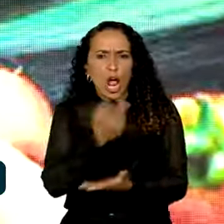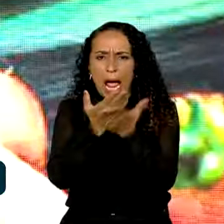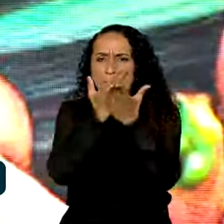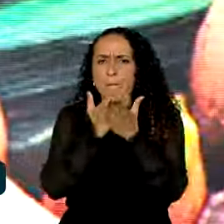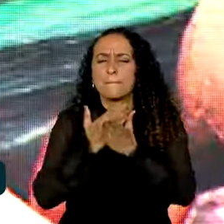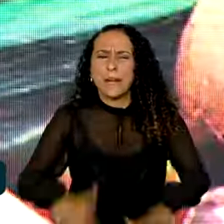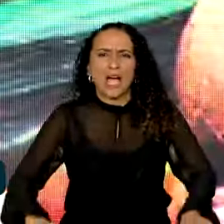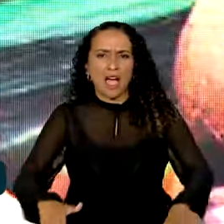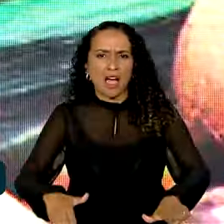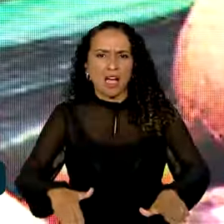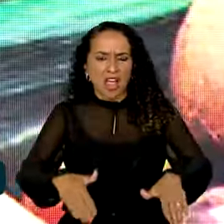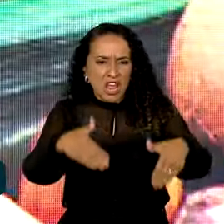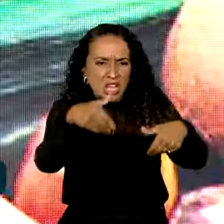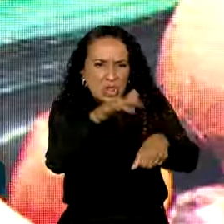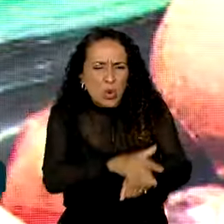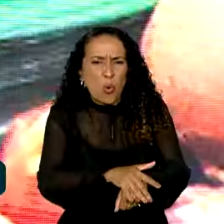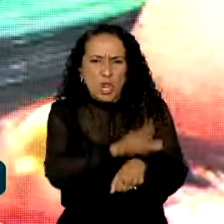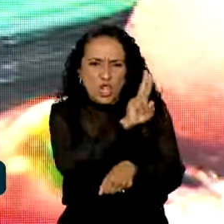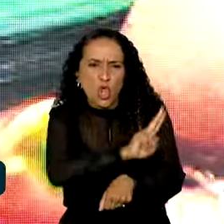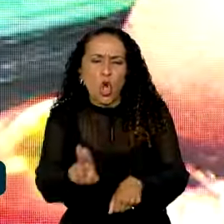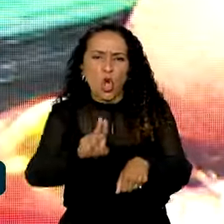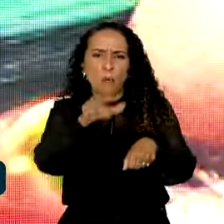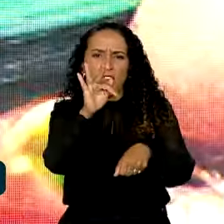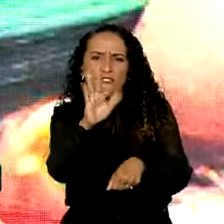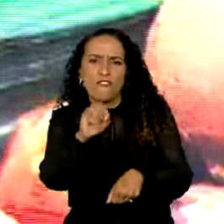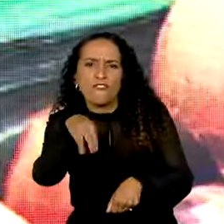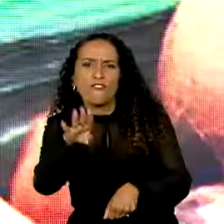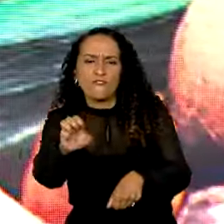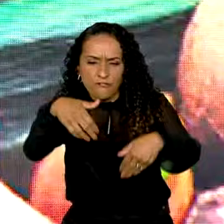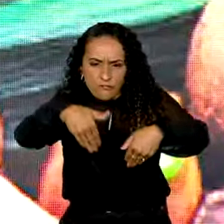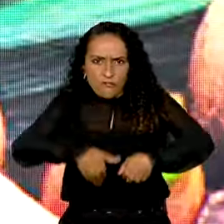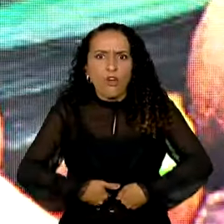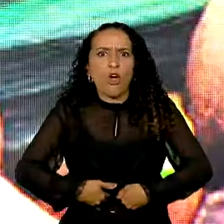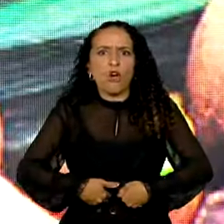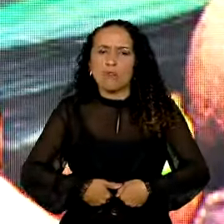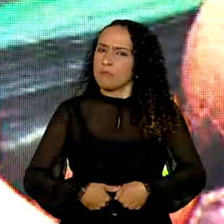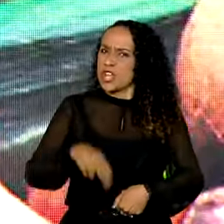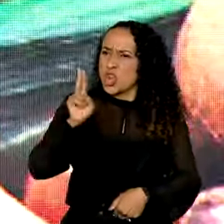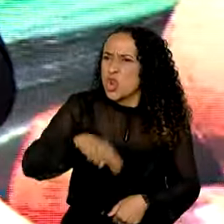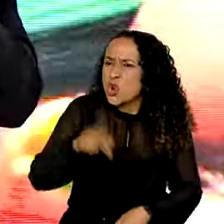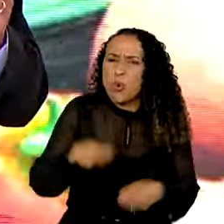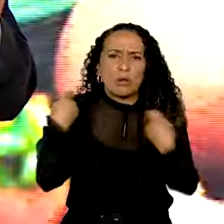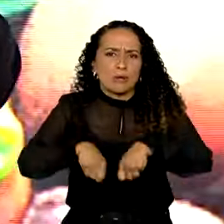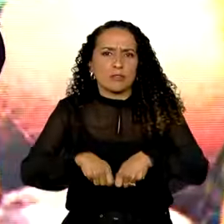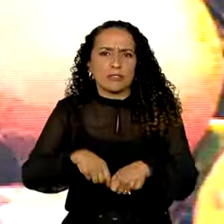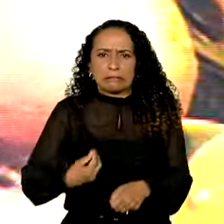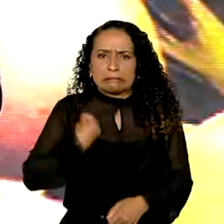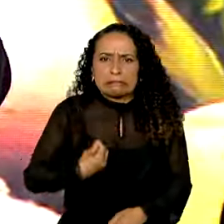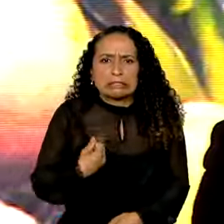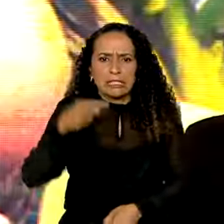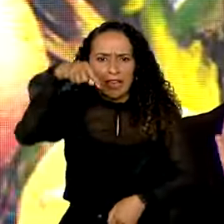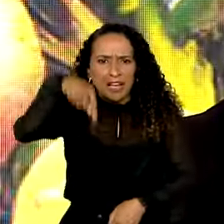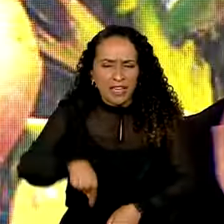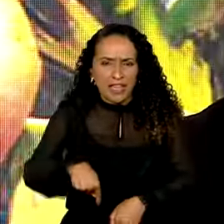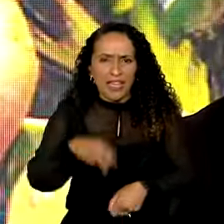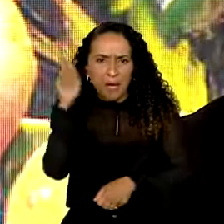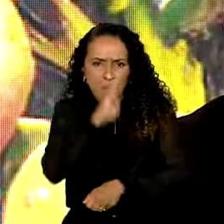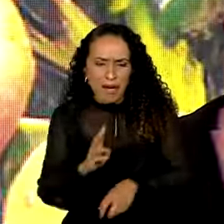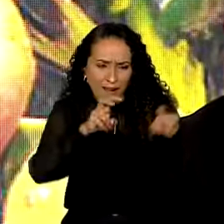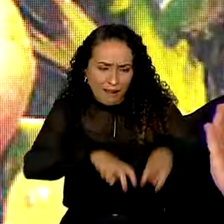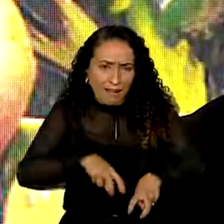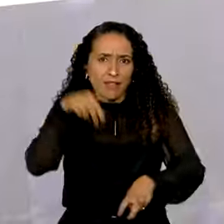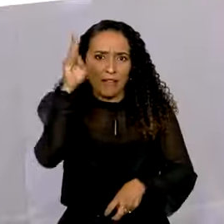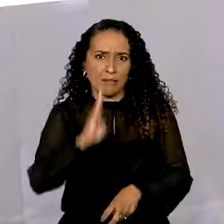com essa maldita doença chamada fome que não deveria existir num país agrícola como o Brasil.